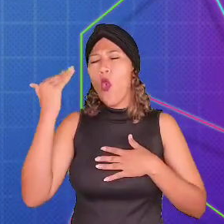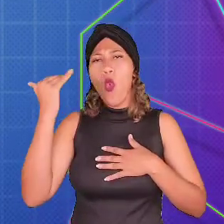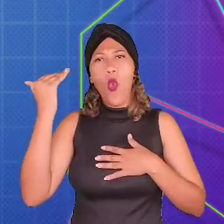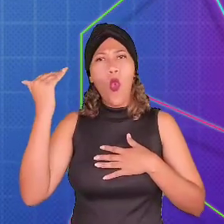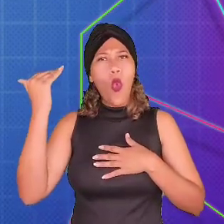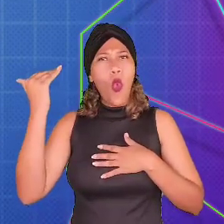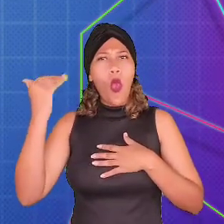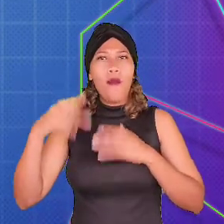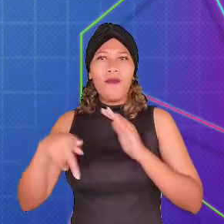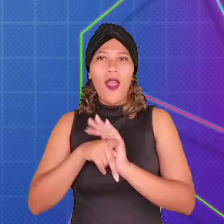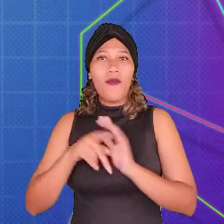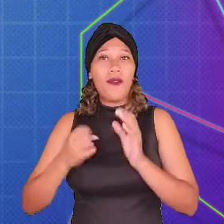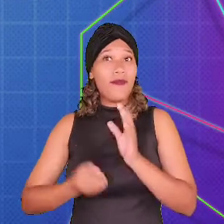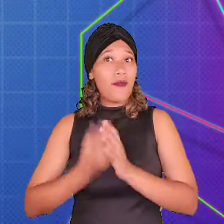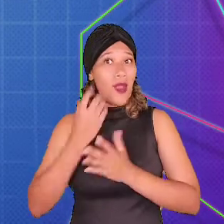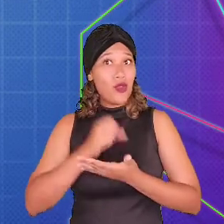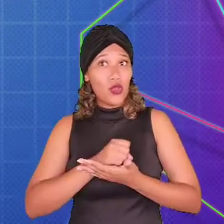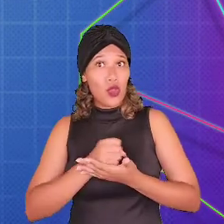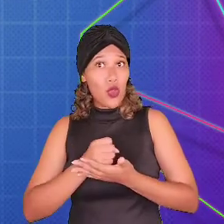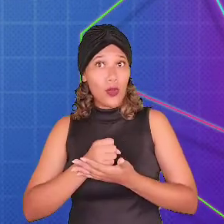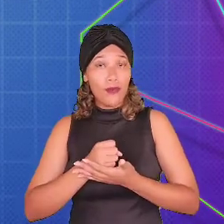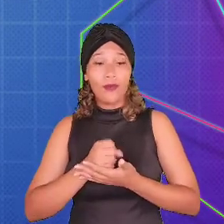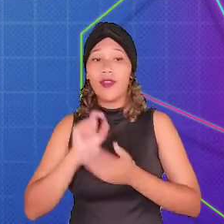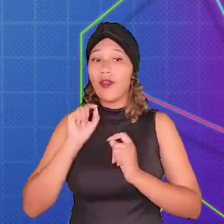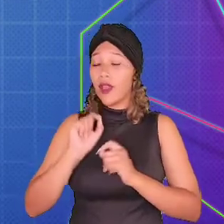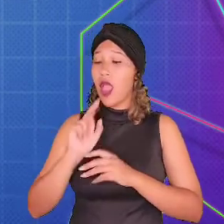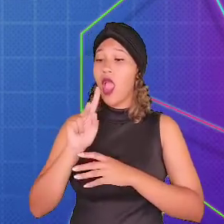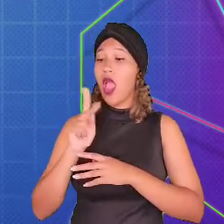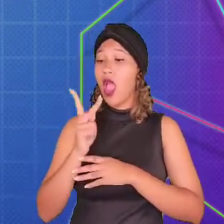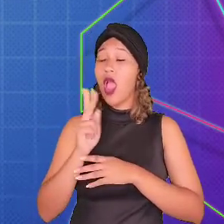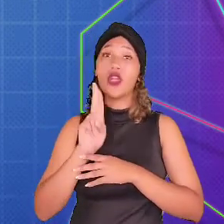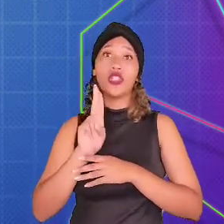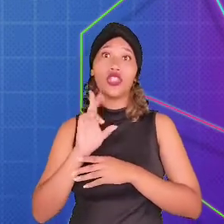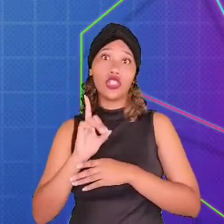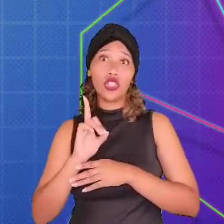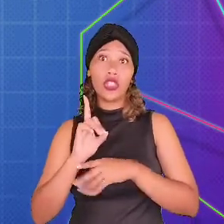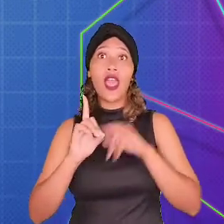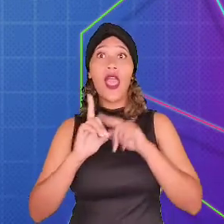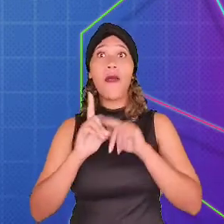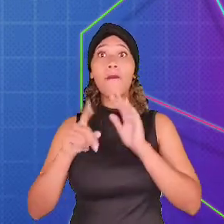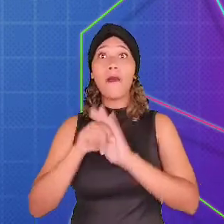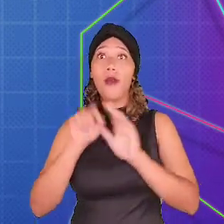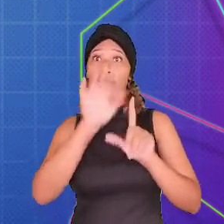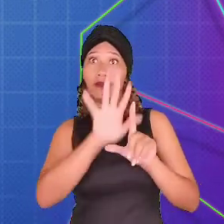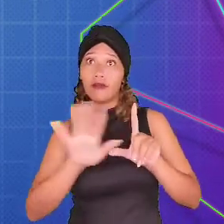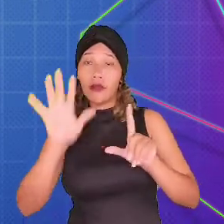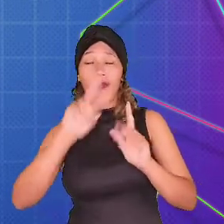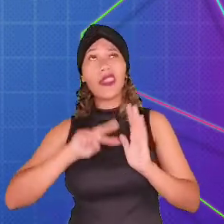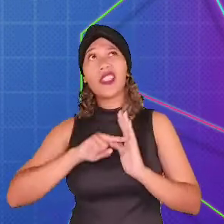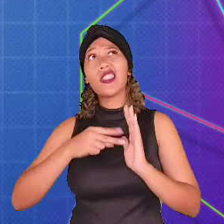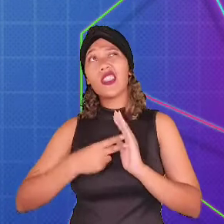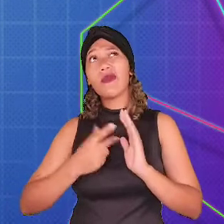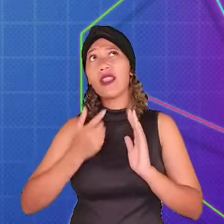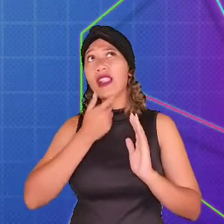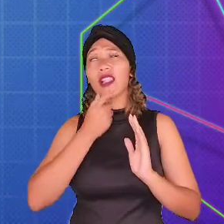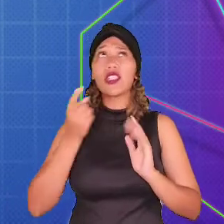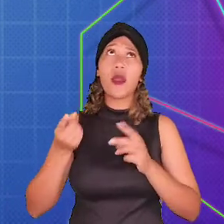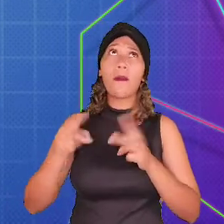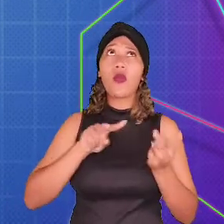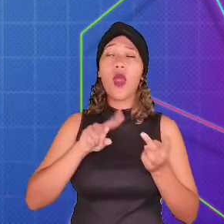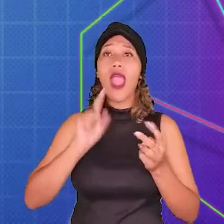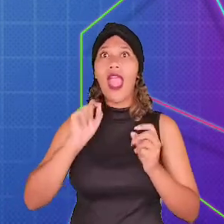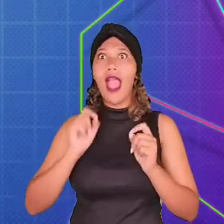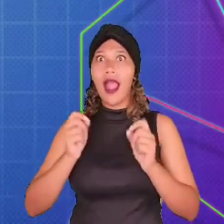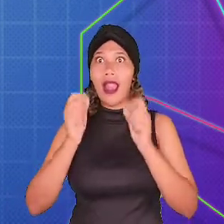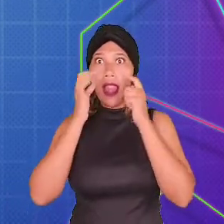desenvolvedores de jogos. HUD significa Heads Up Display, que pode ser traduzido como Tela de Alerta. O